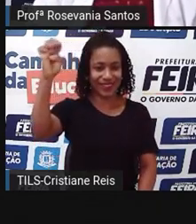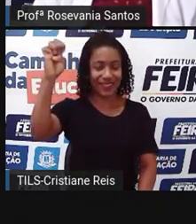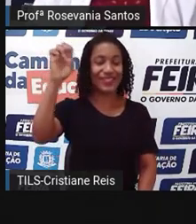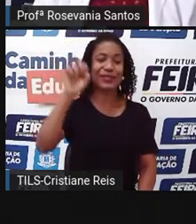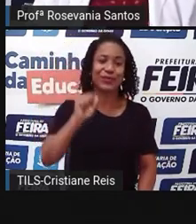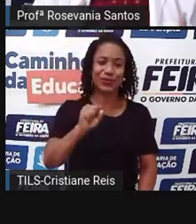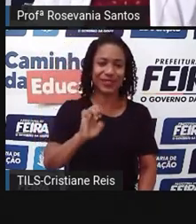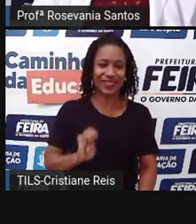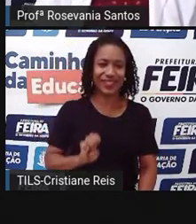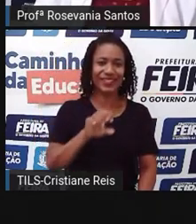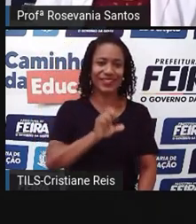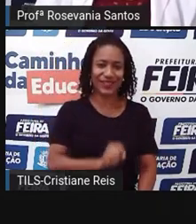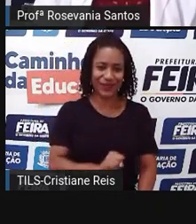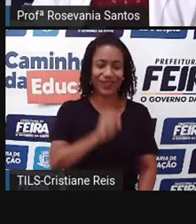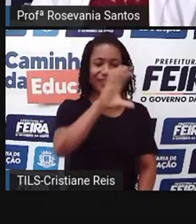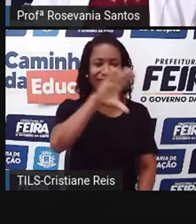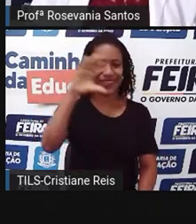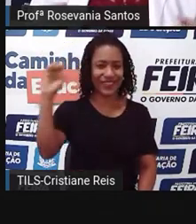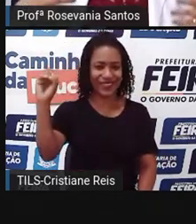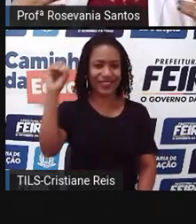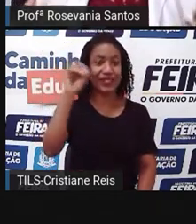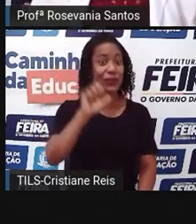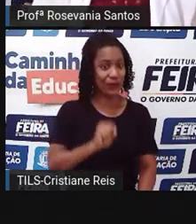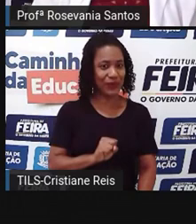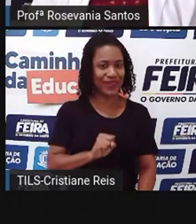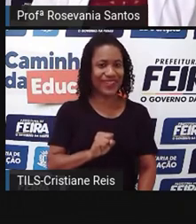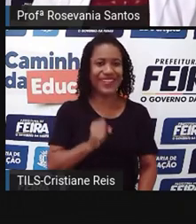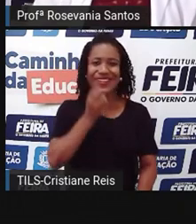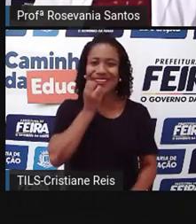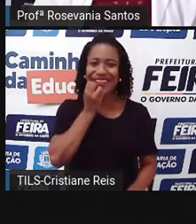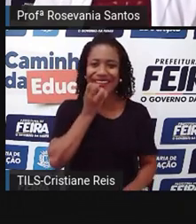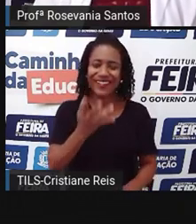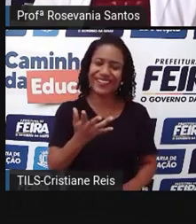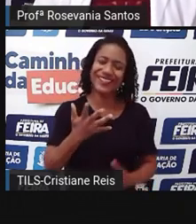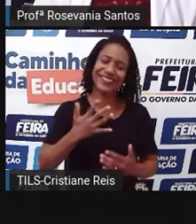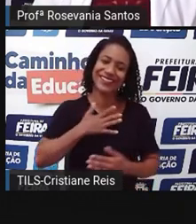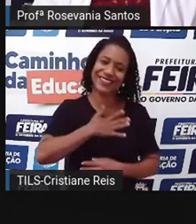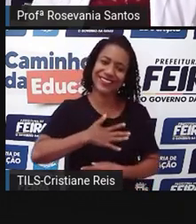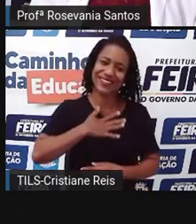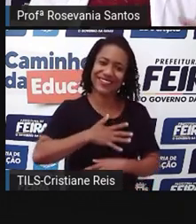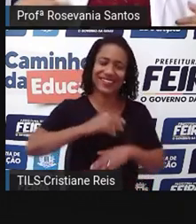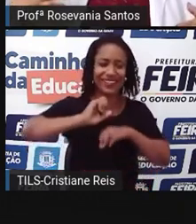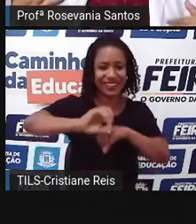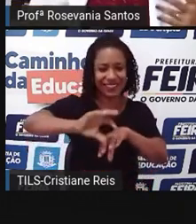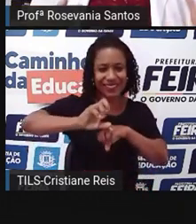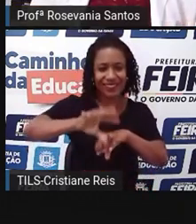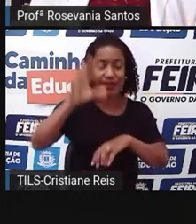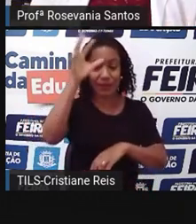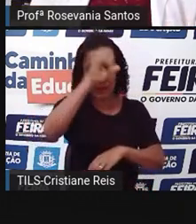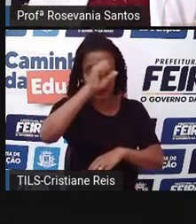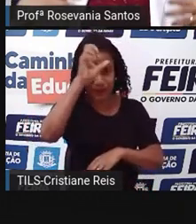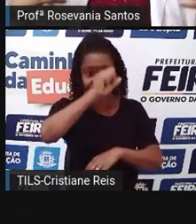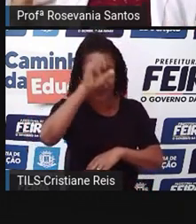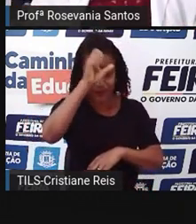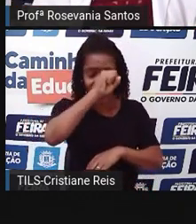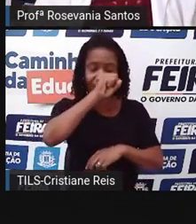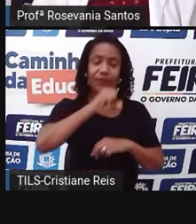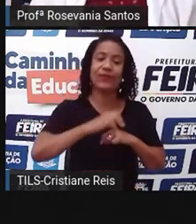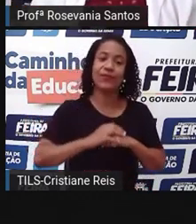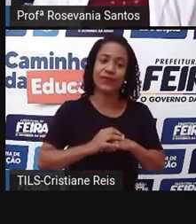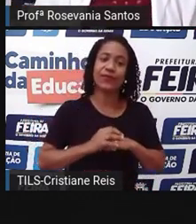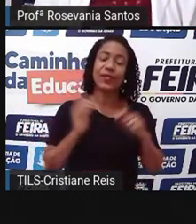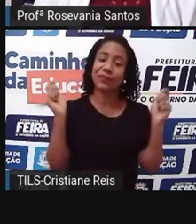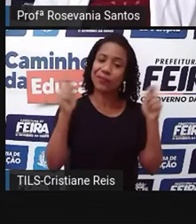sudeste, centro-oeste e a região sul. Então, espero que vocês tenham gostado da aula de hoje e qualquer coisa, gente, dá aquela